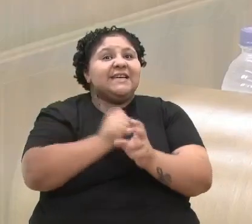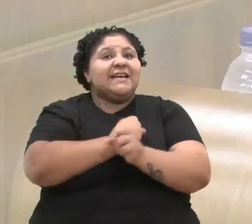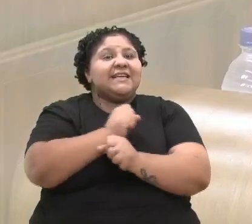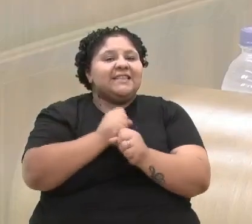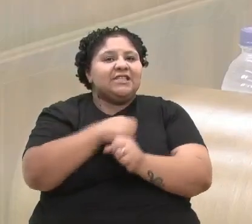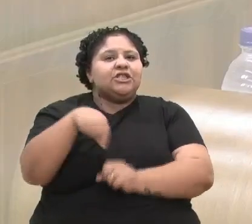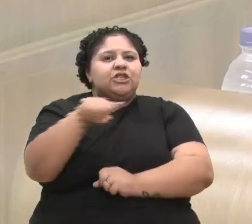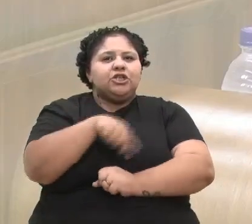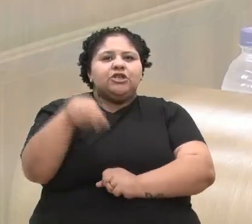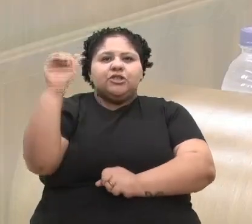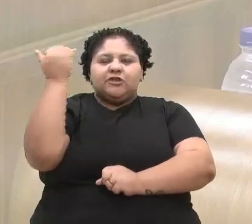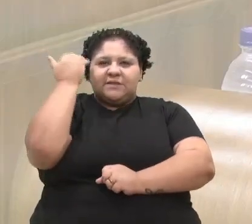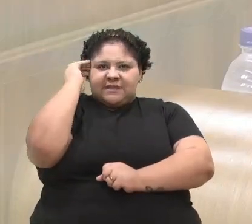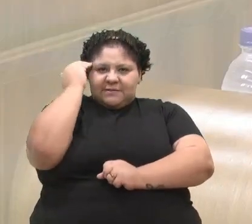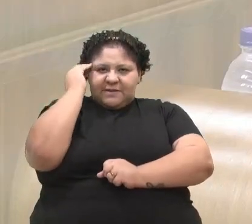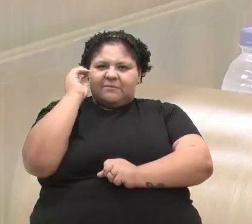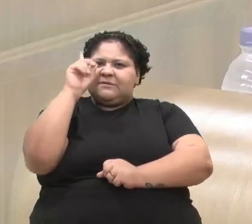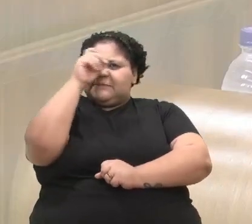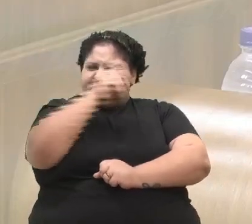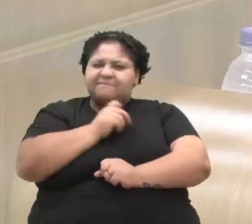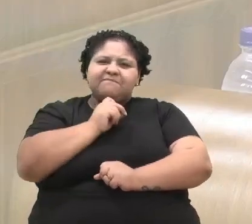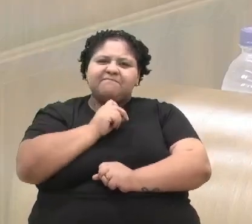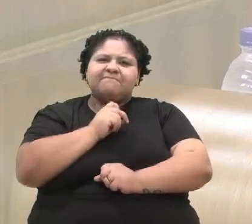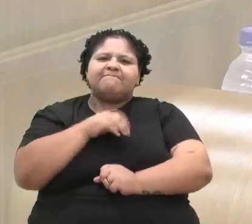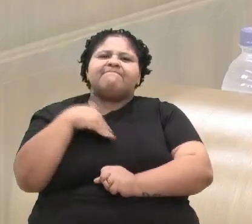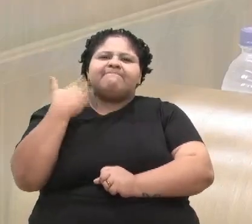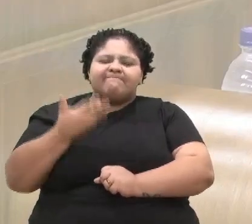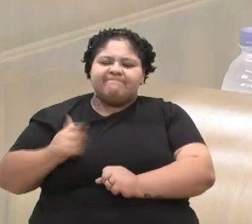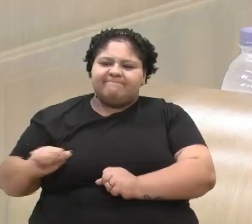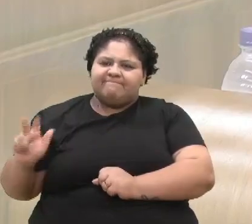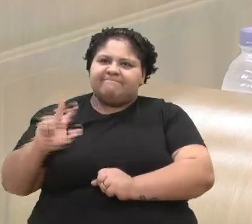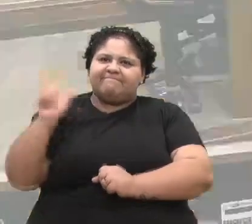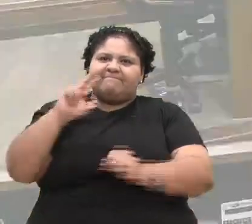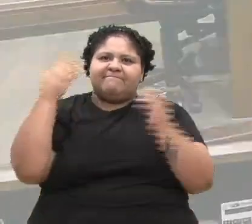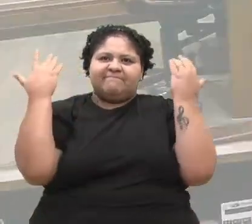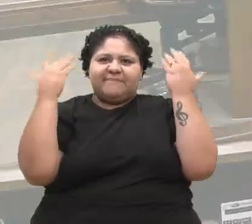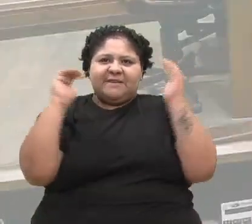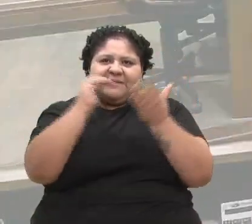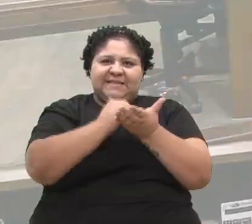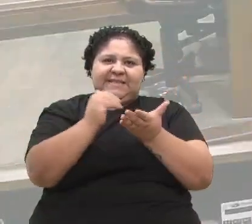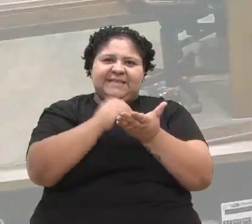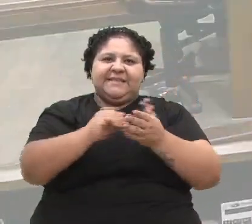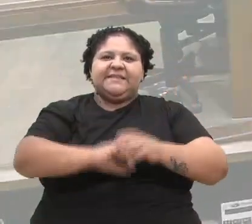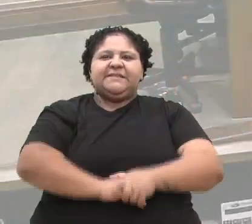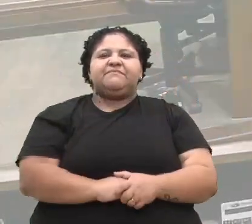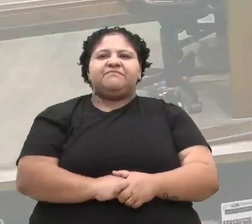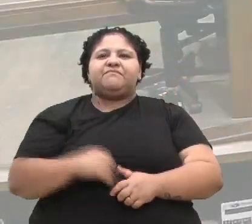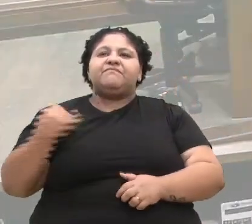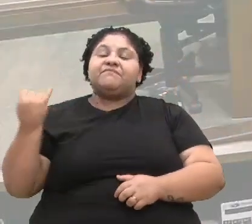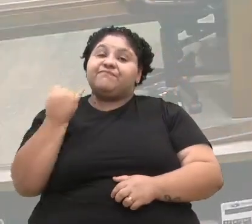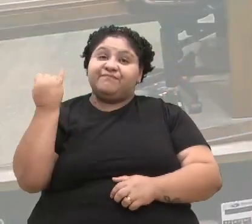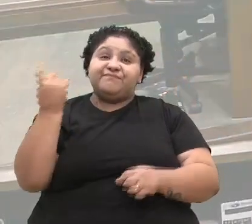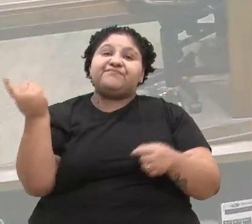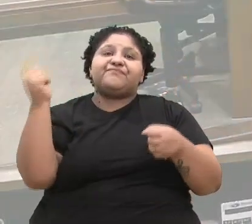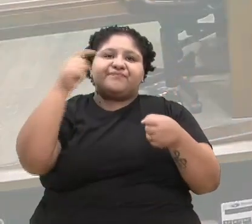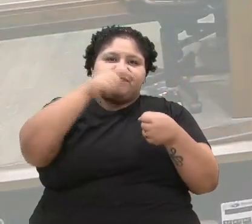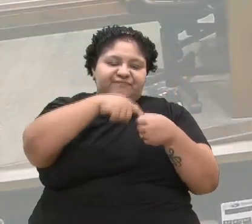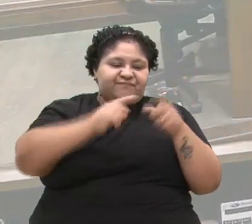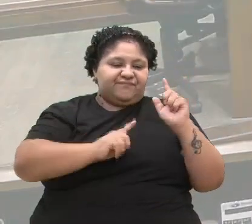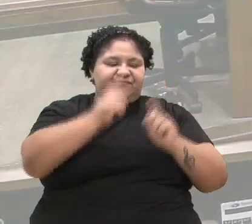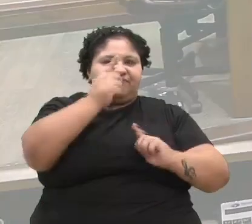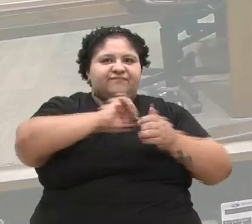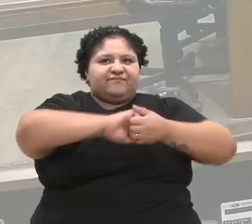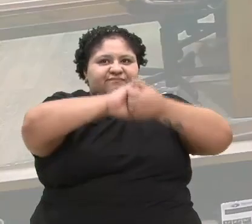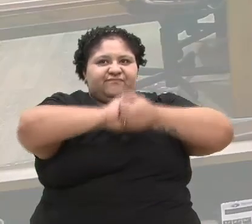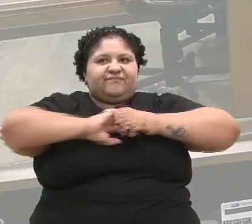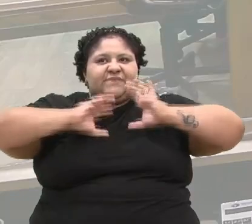sabemos o que aconteceu no passado. Então, valorizar e parabéns a secretária. Importante a volta do Carnaval, cumprimentar